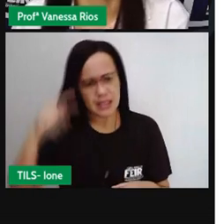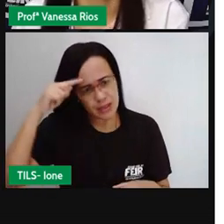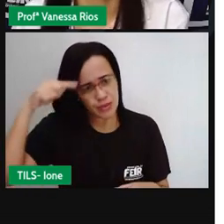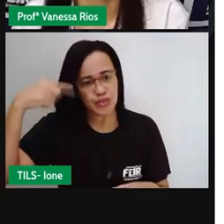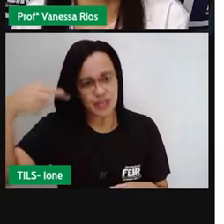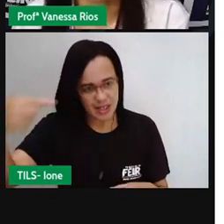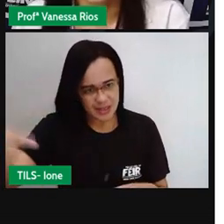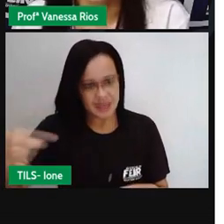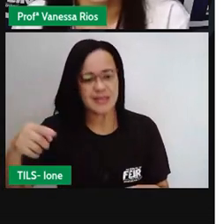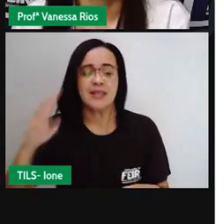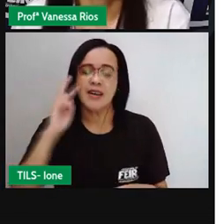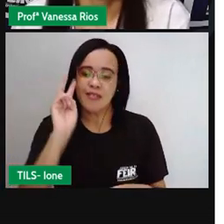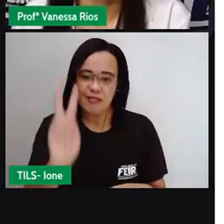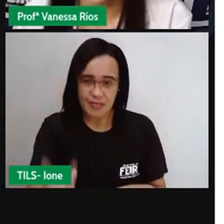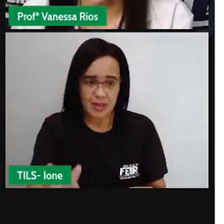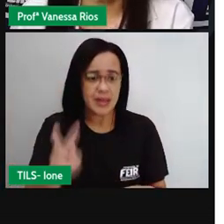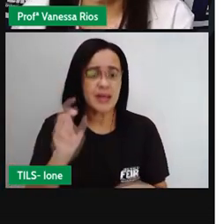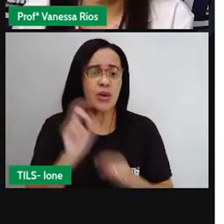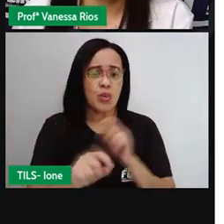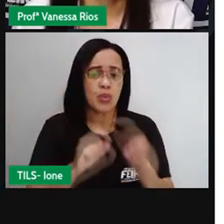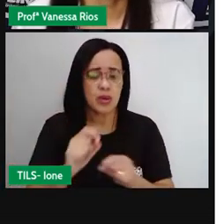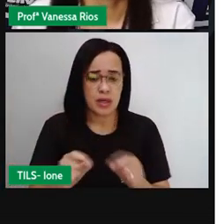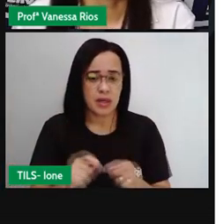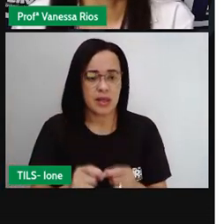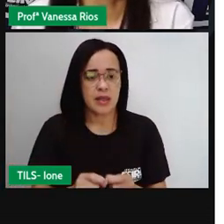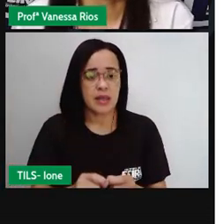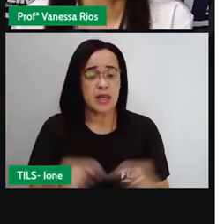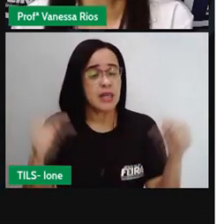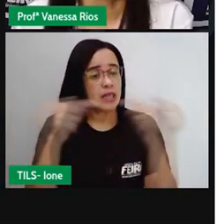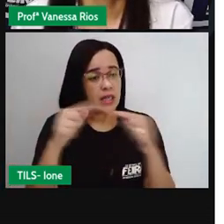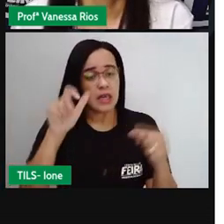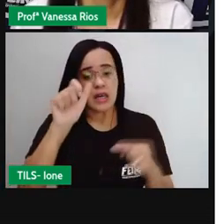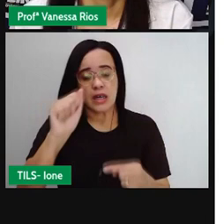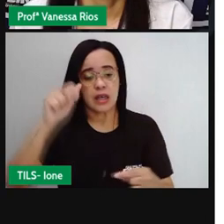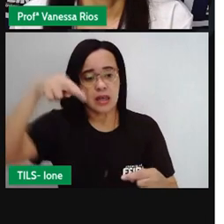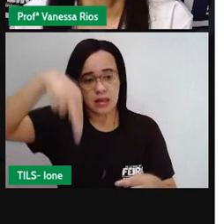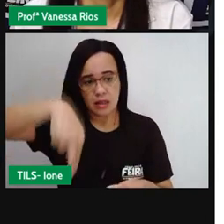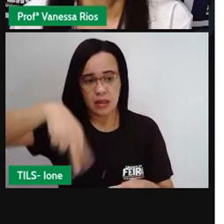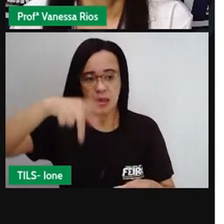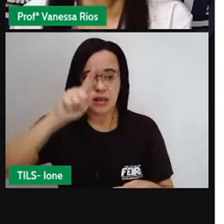observar aí a presença dos ângulos. Então, existem aí, ó,